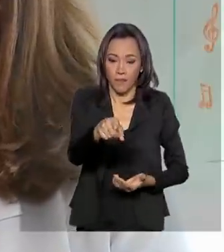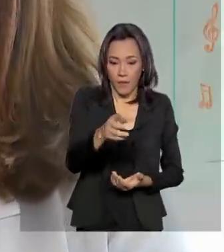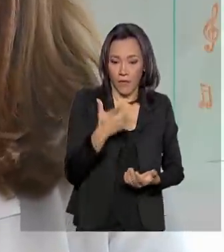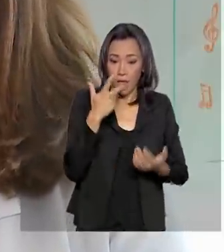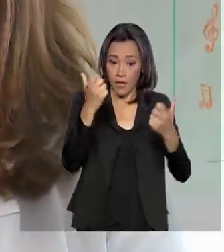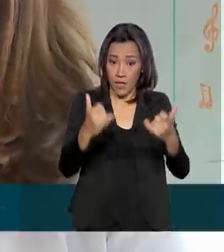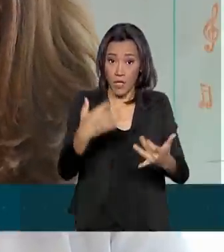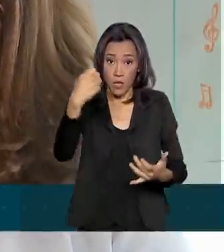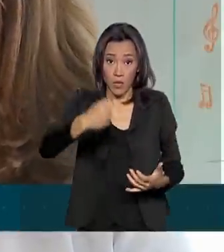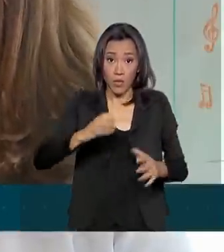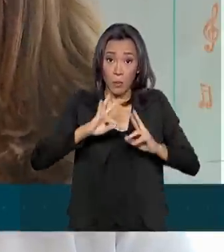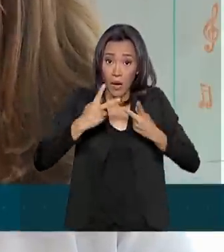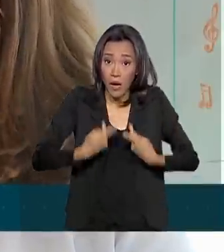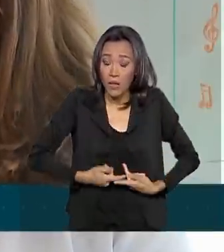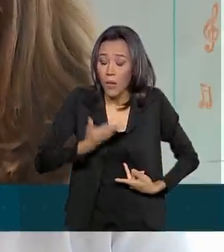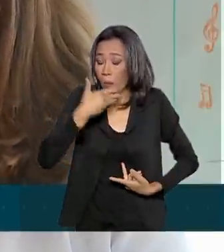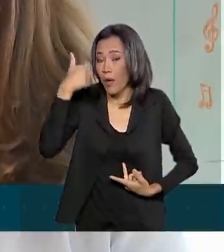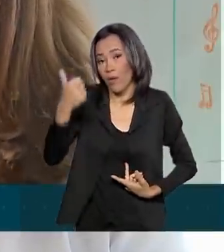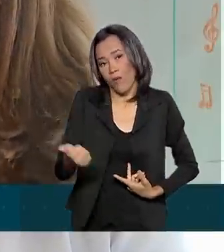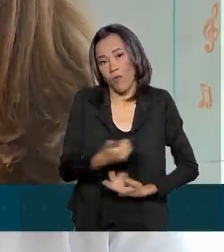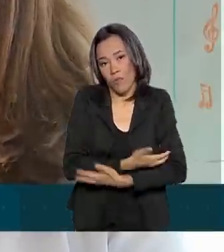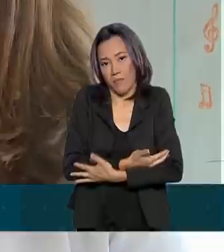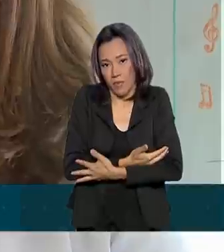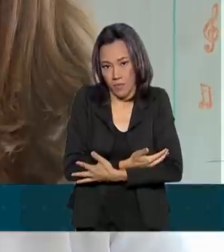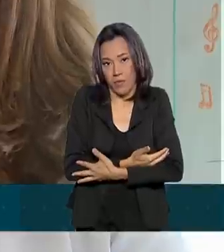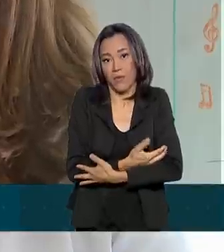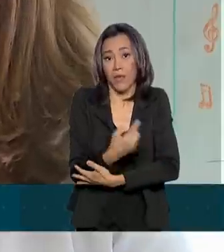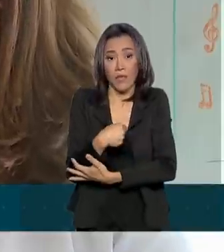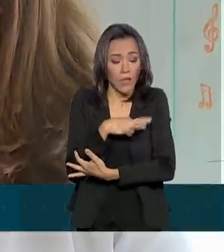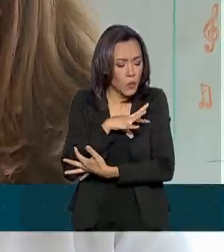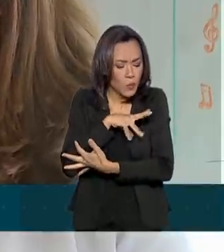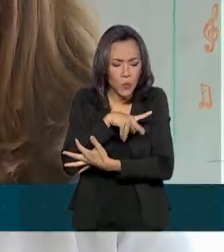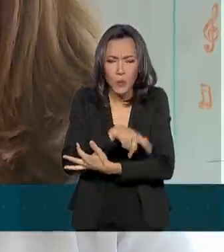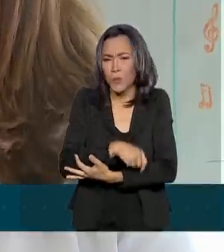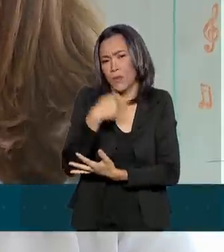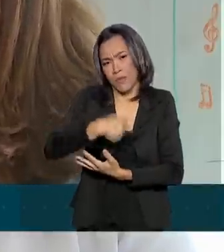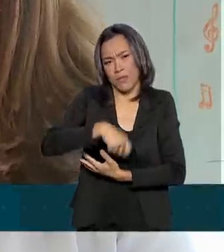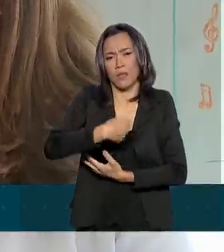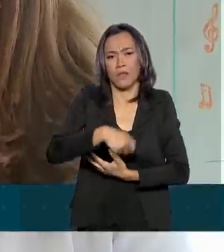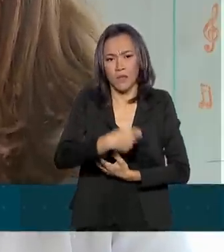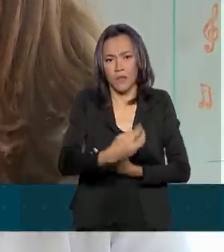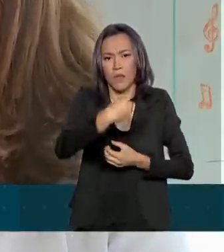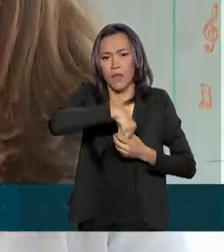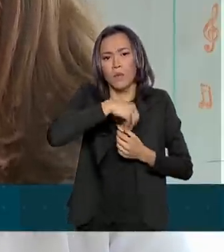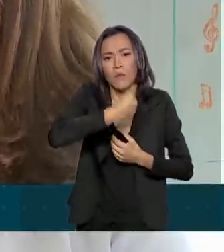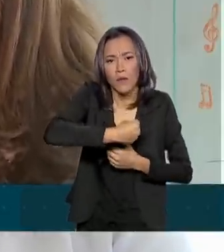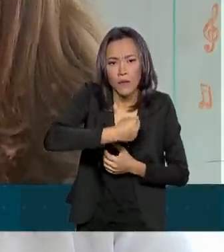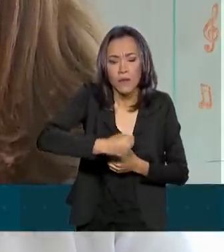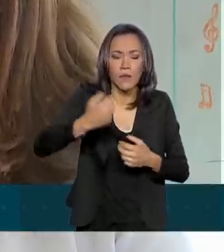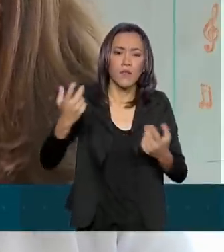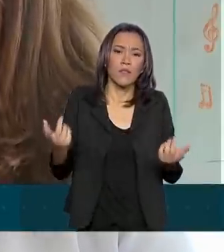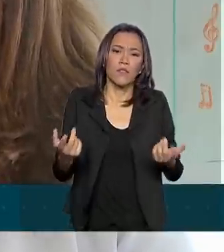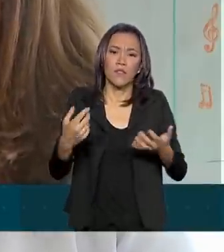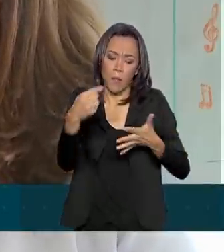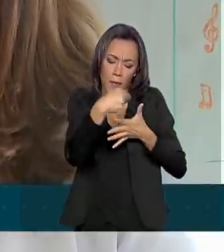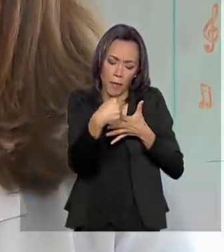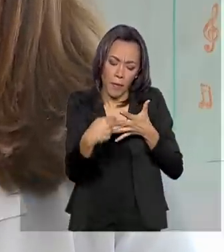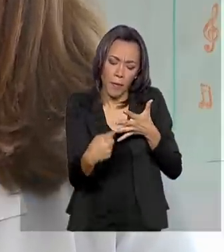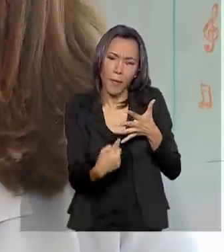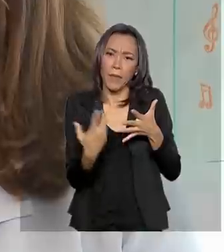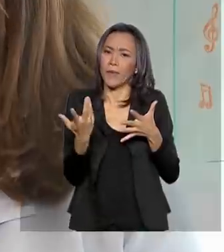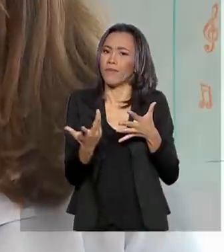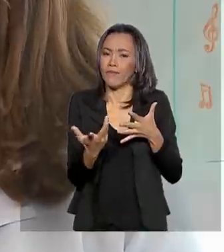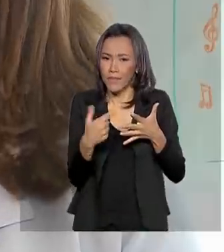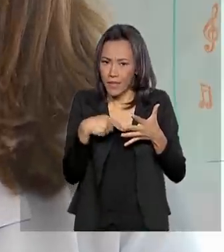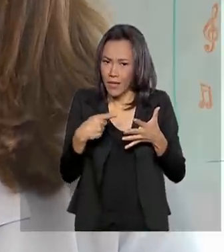alimento para o recém-nascido. Ele tem tudo o que ele precisa, desde os nutrientes para que